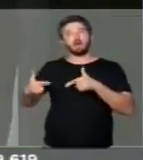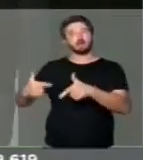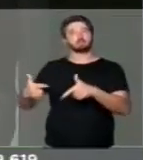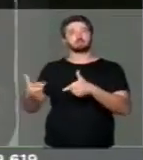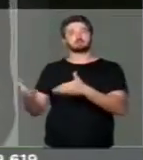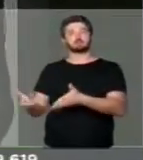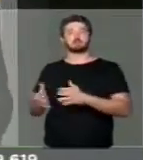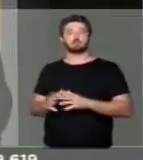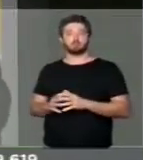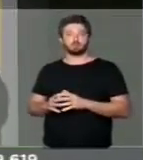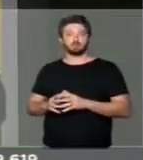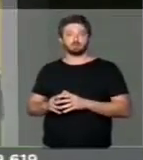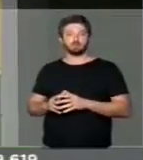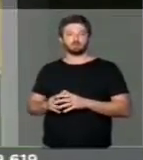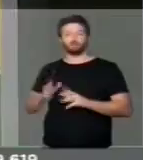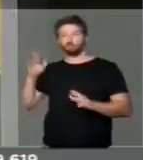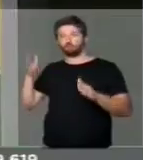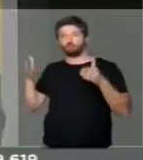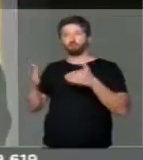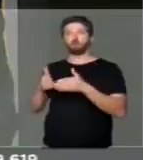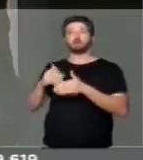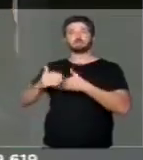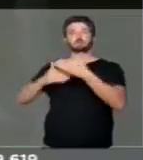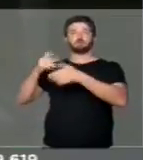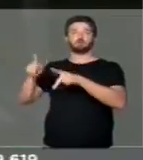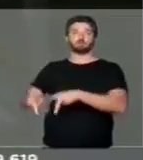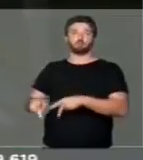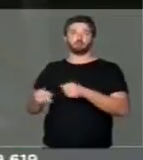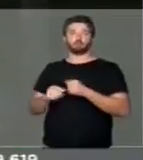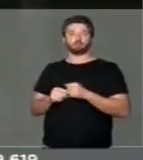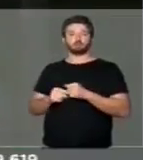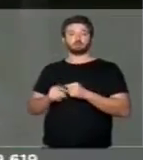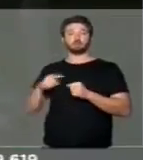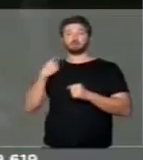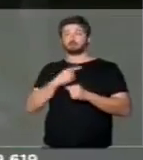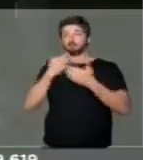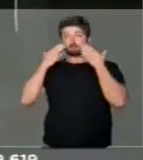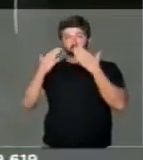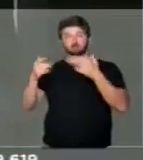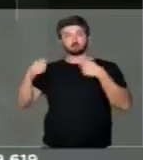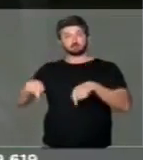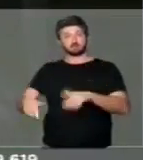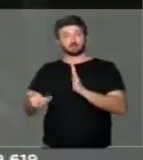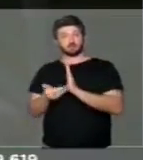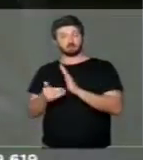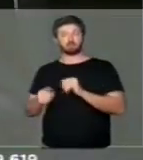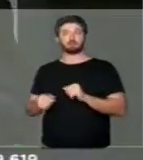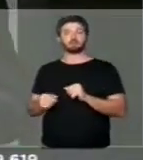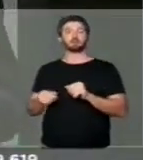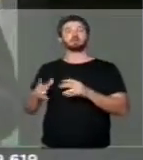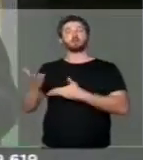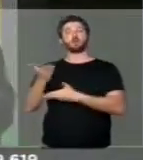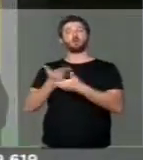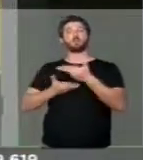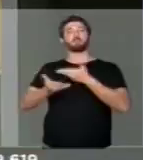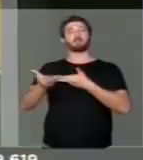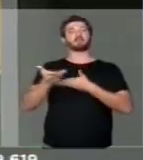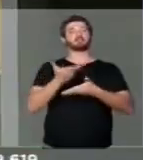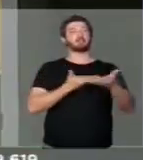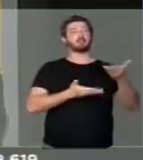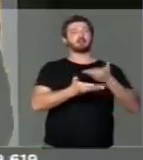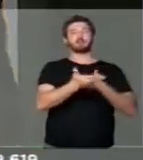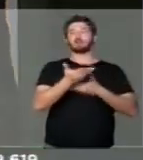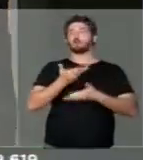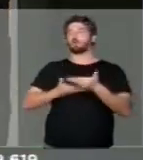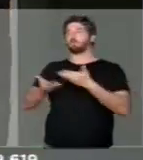estas e com o eixo no desenvolvimento da população que devemos apresentar nesta Casa e compartilhar para que sejam